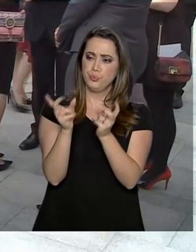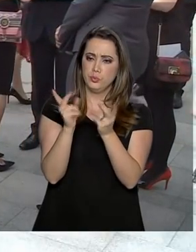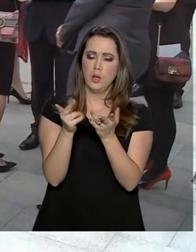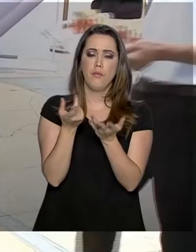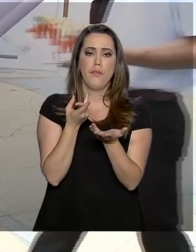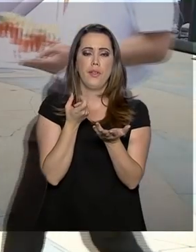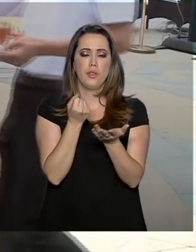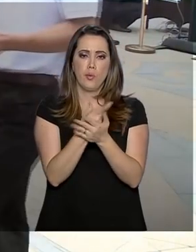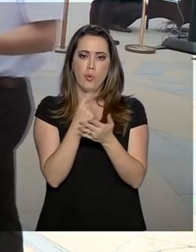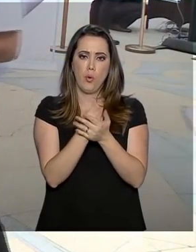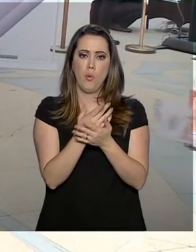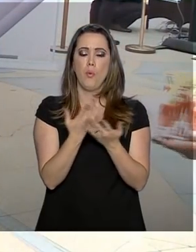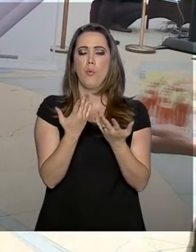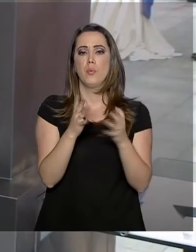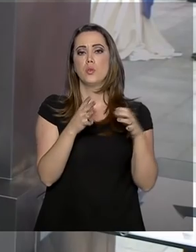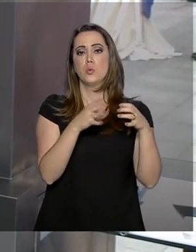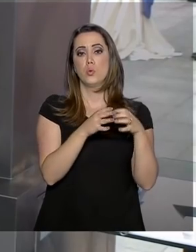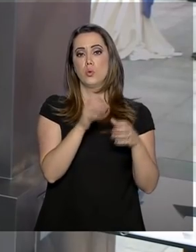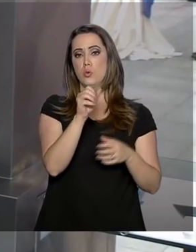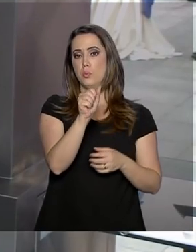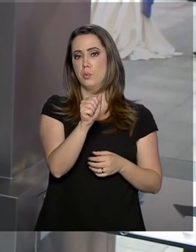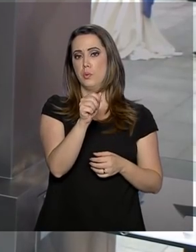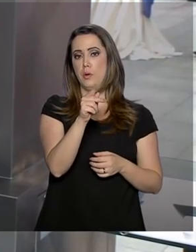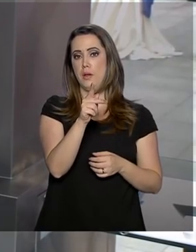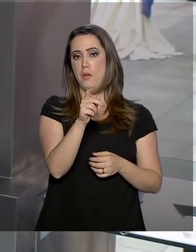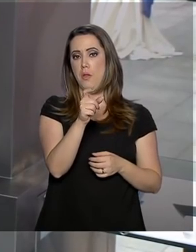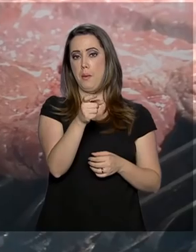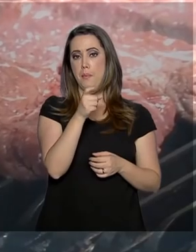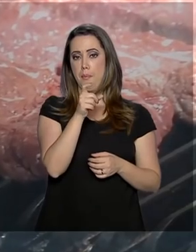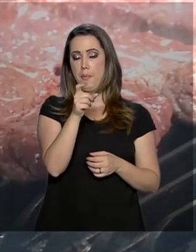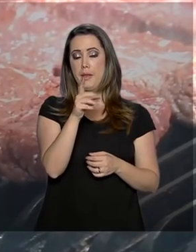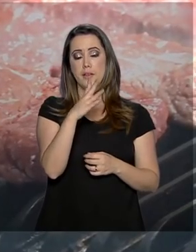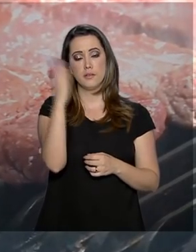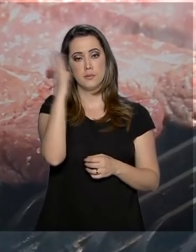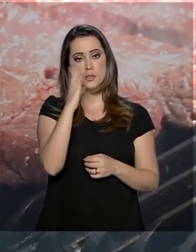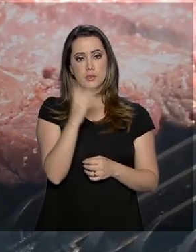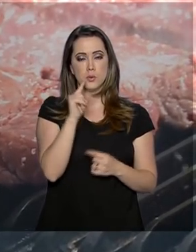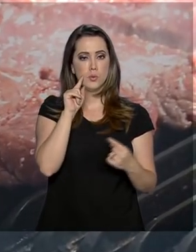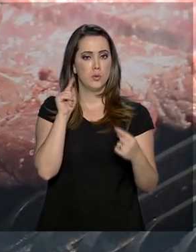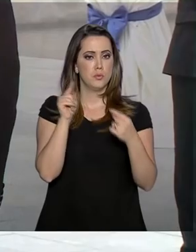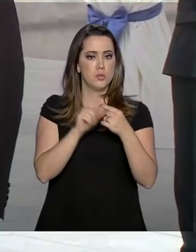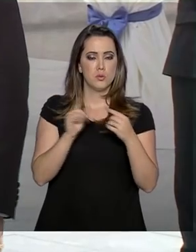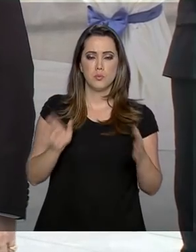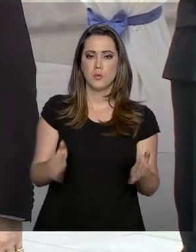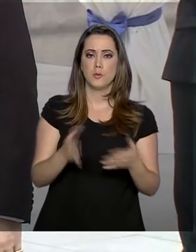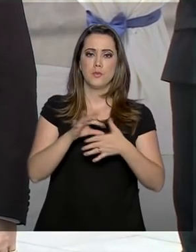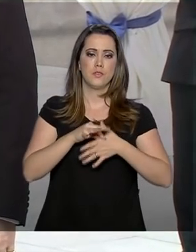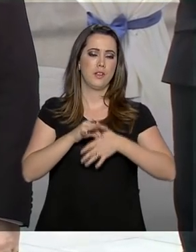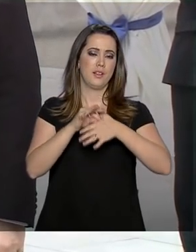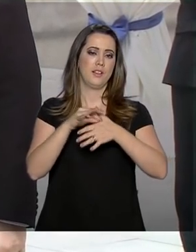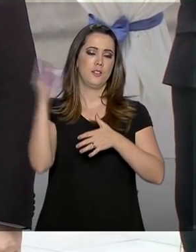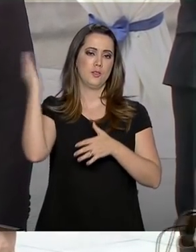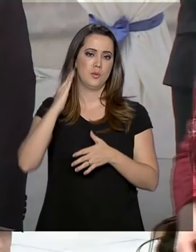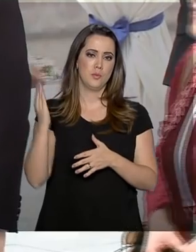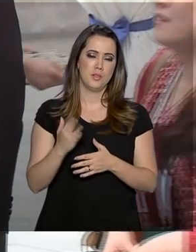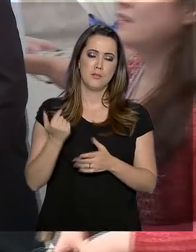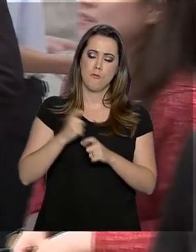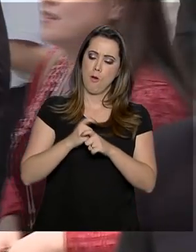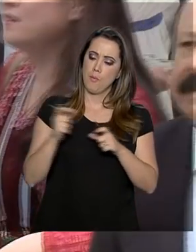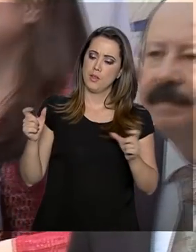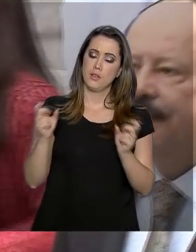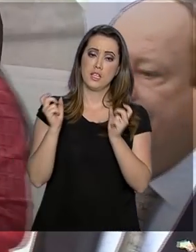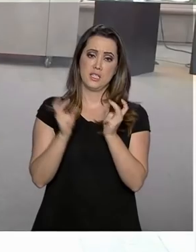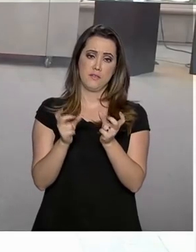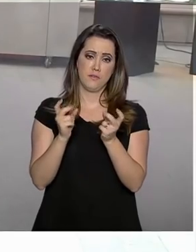Investimentos, a Apex Brasil, que tem a meta de promover a carne brasileira no exterior e ampliar as exportações de